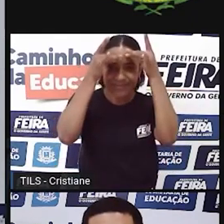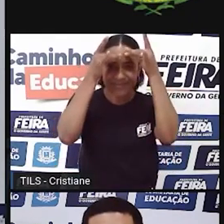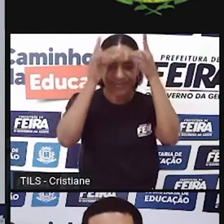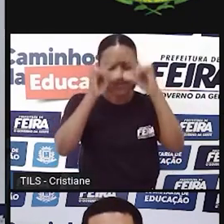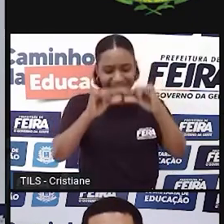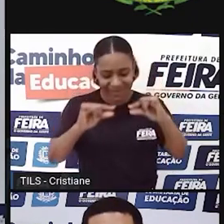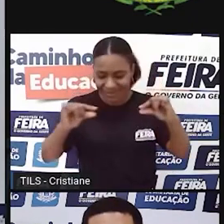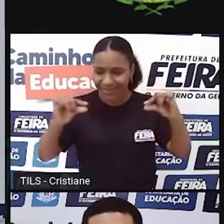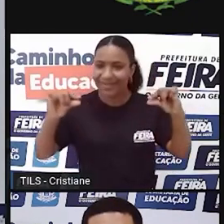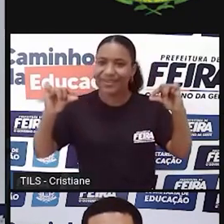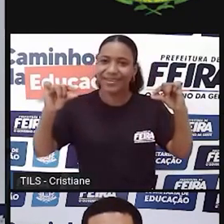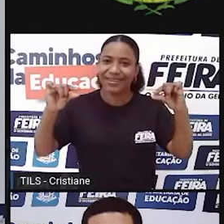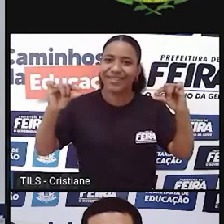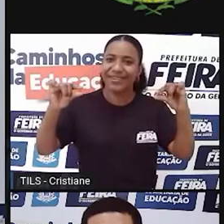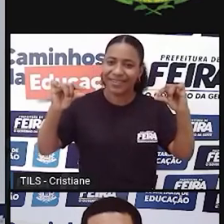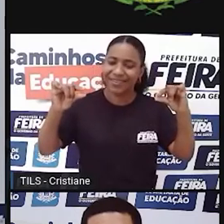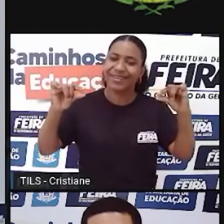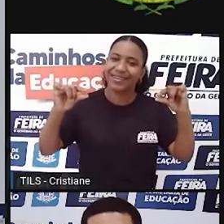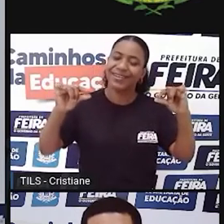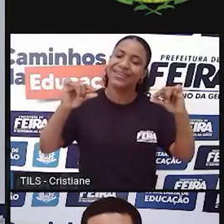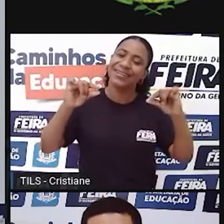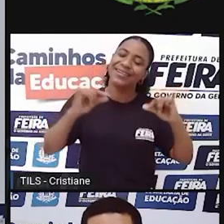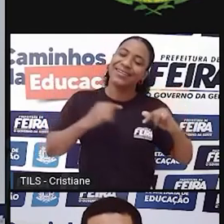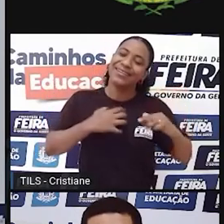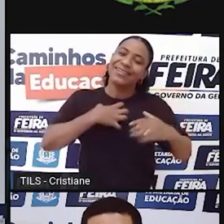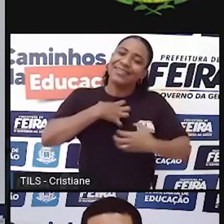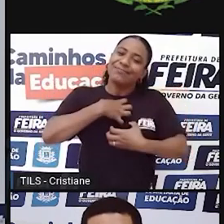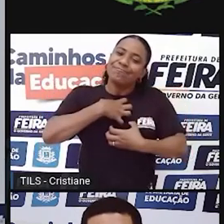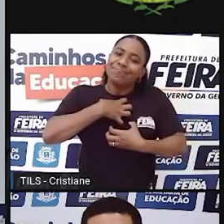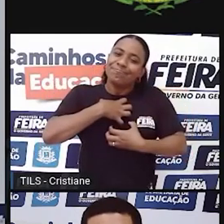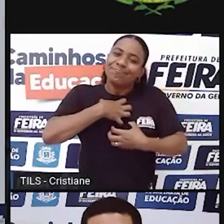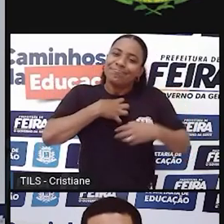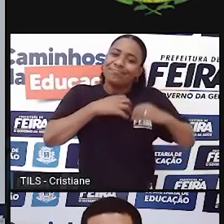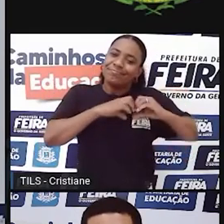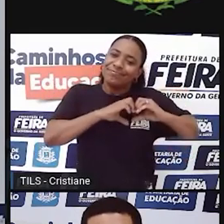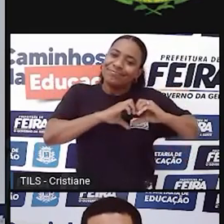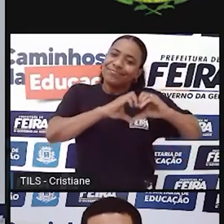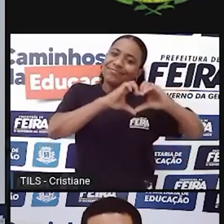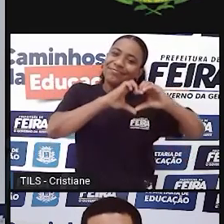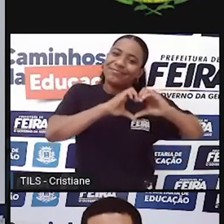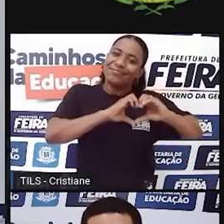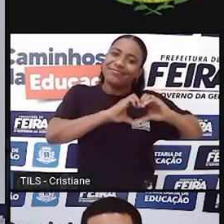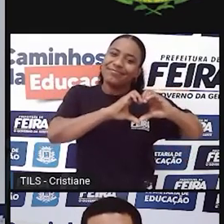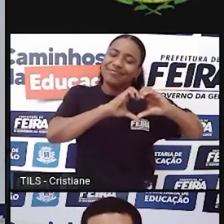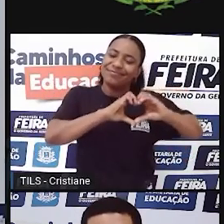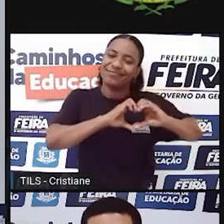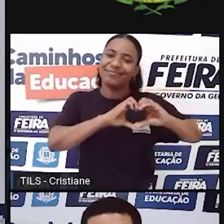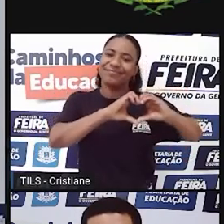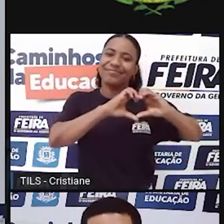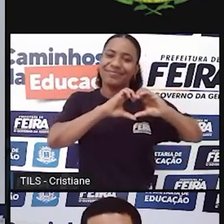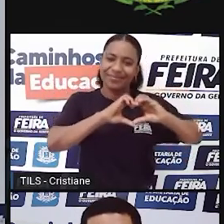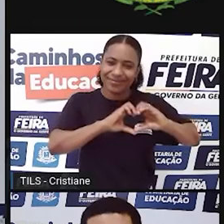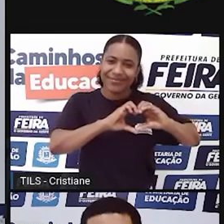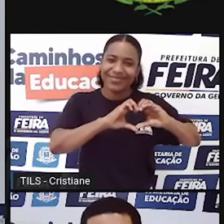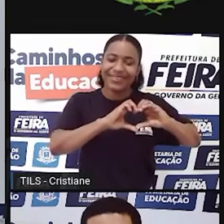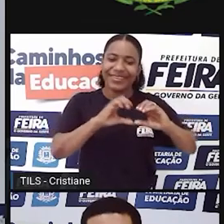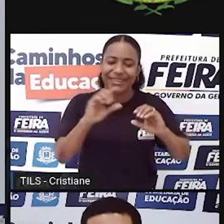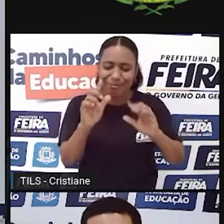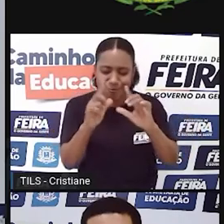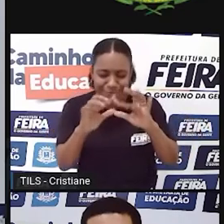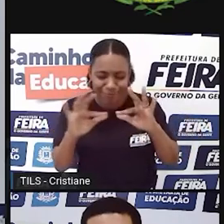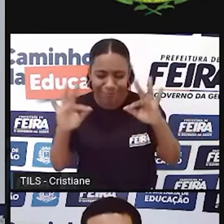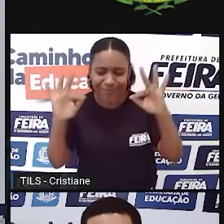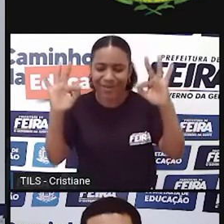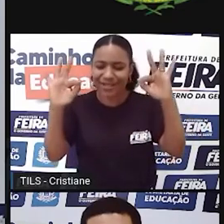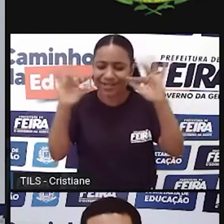marcam a trajetória do coração. Cato os versos não para buscar palavras vazias